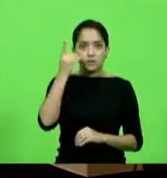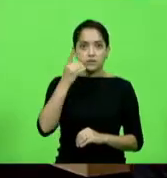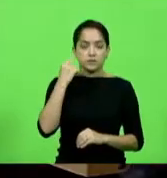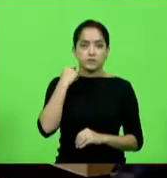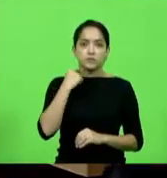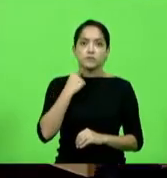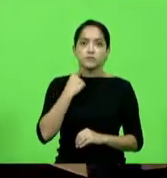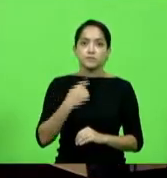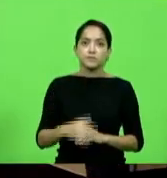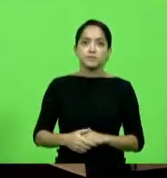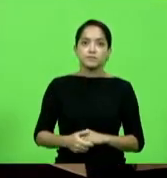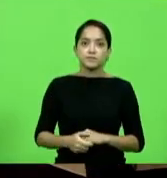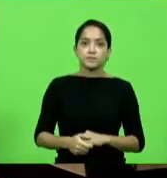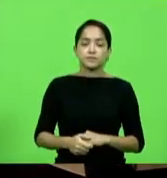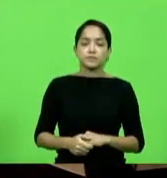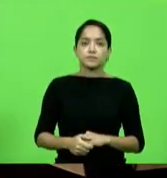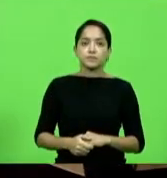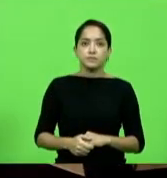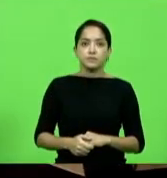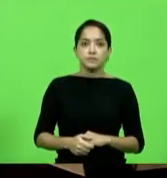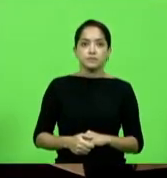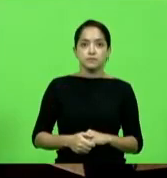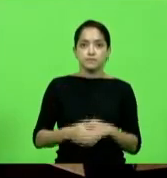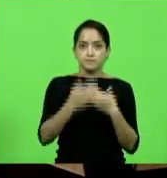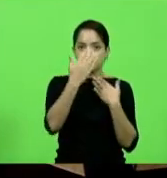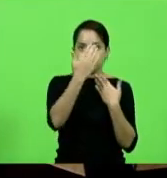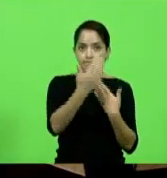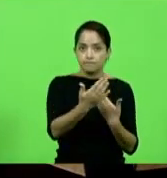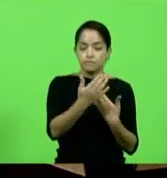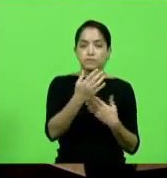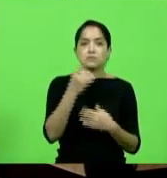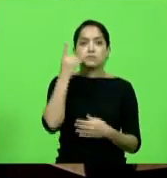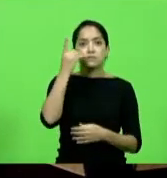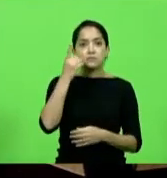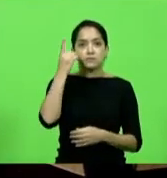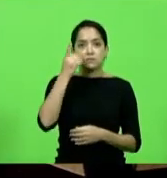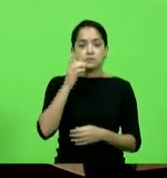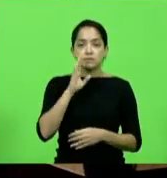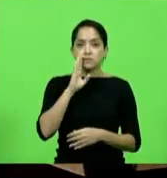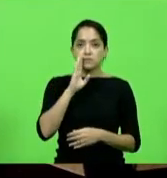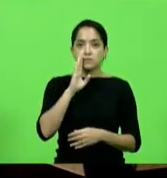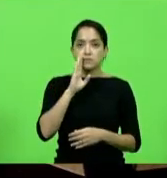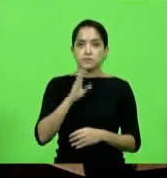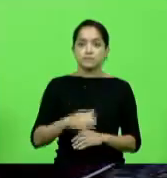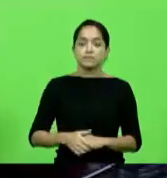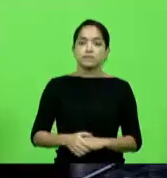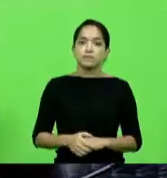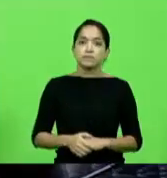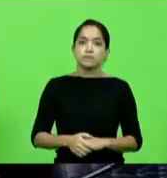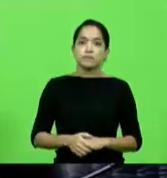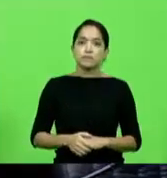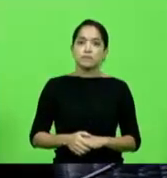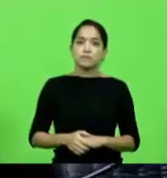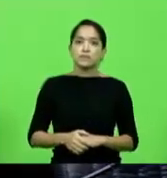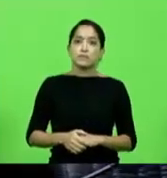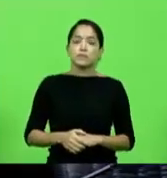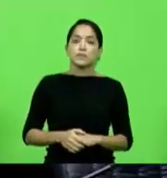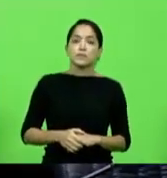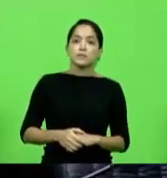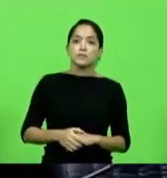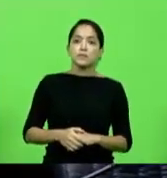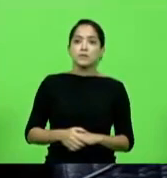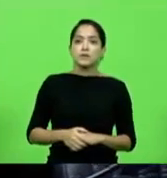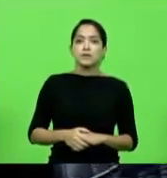Obrigado senhor presidente deputado Nilson Berlanda deputado Kenny